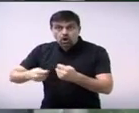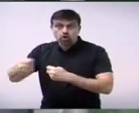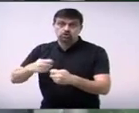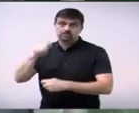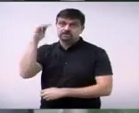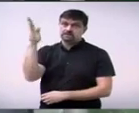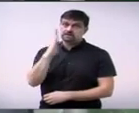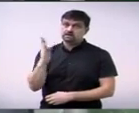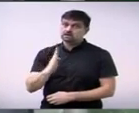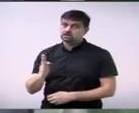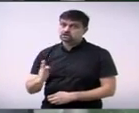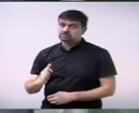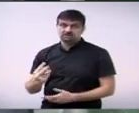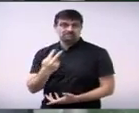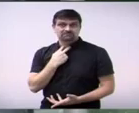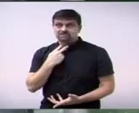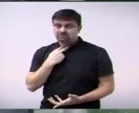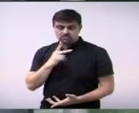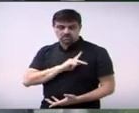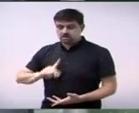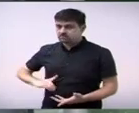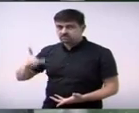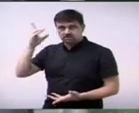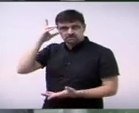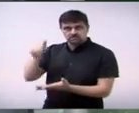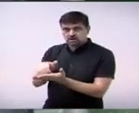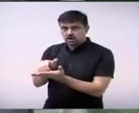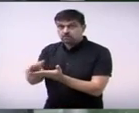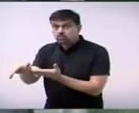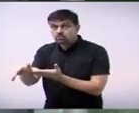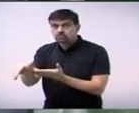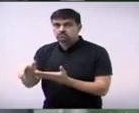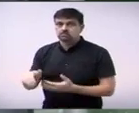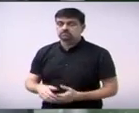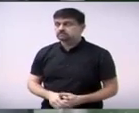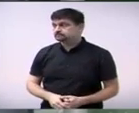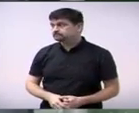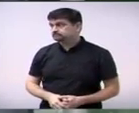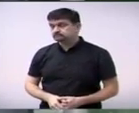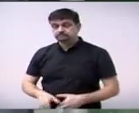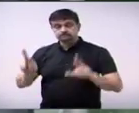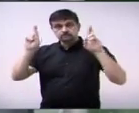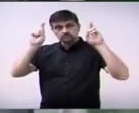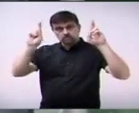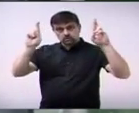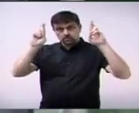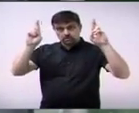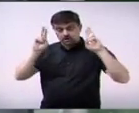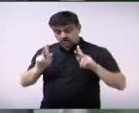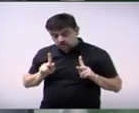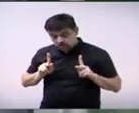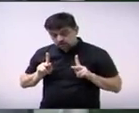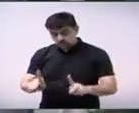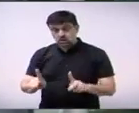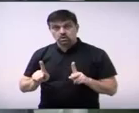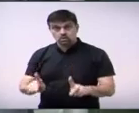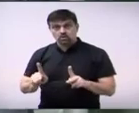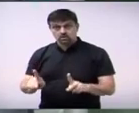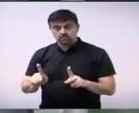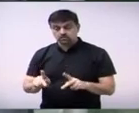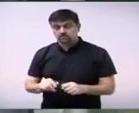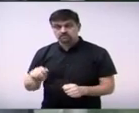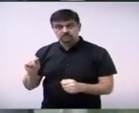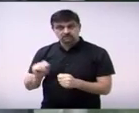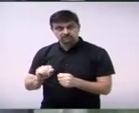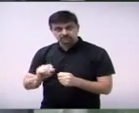e cultural do Brasil então tomara que a população possa